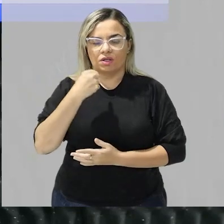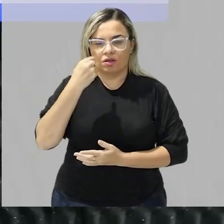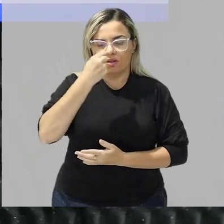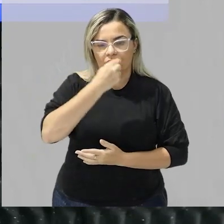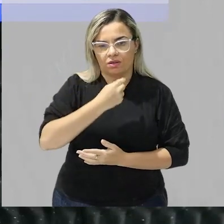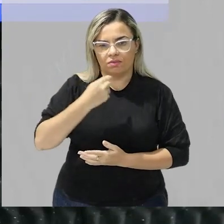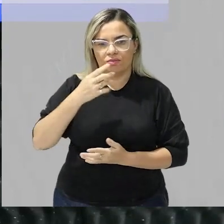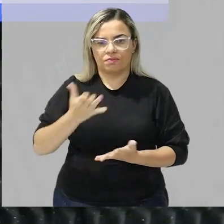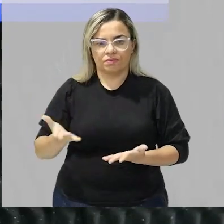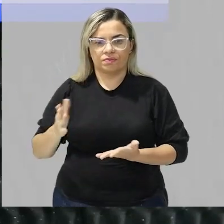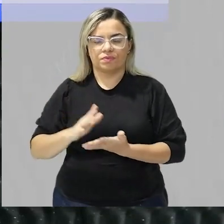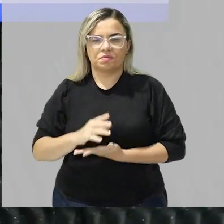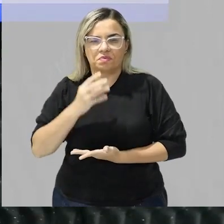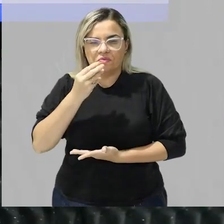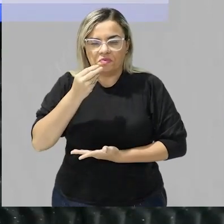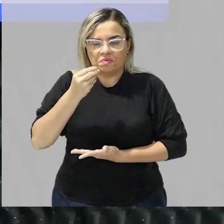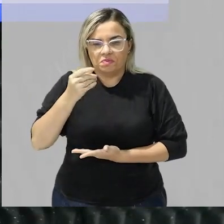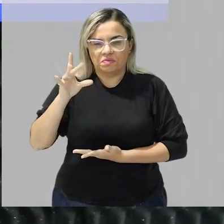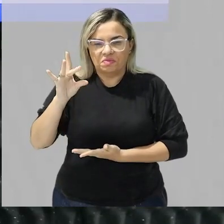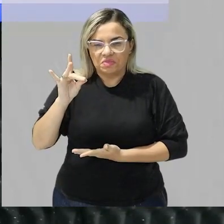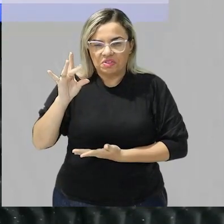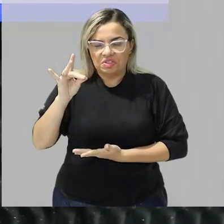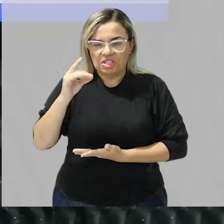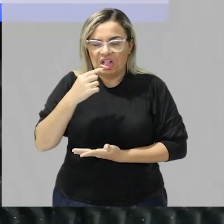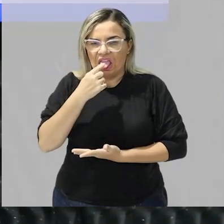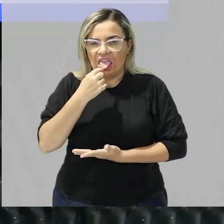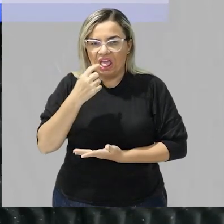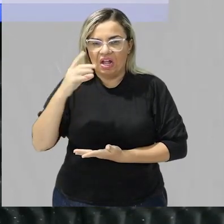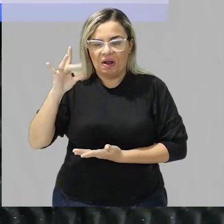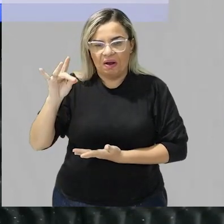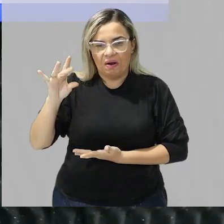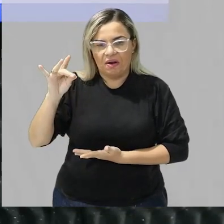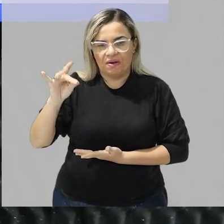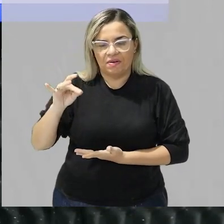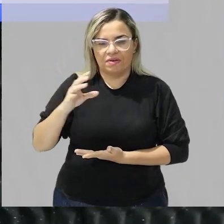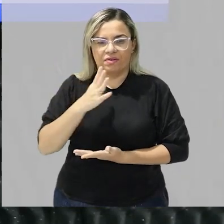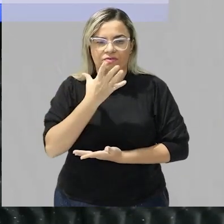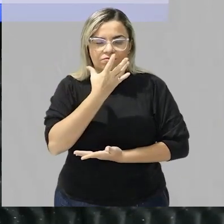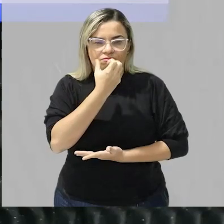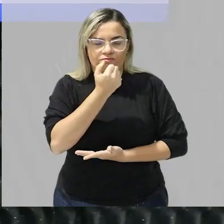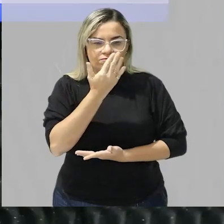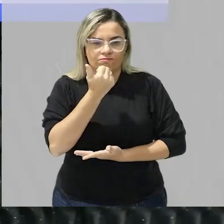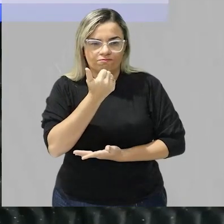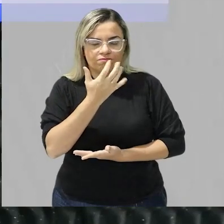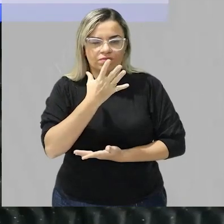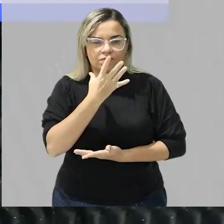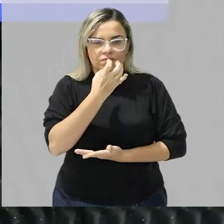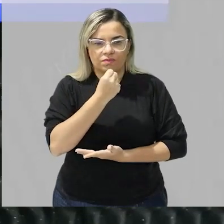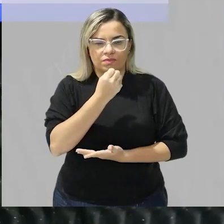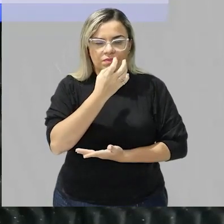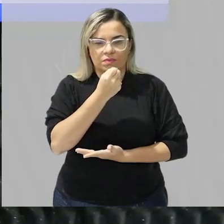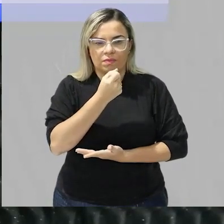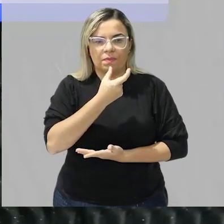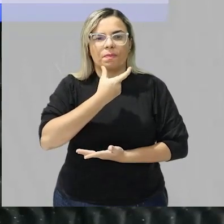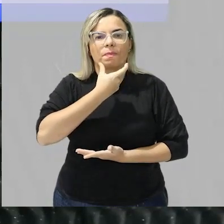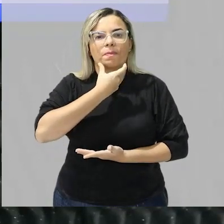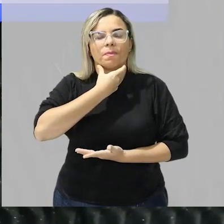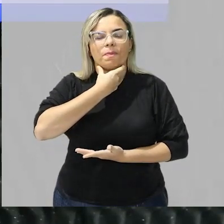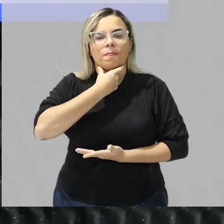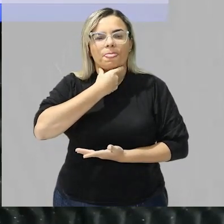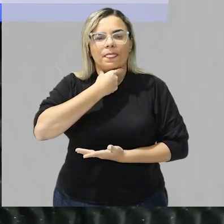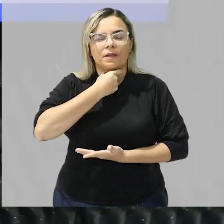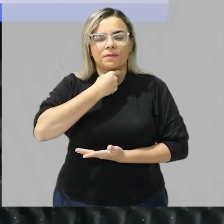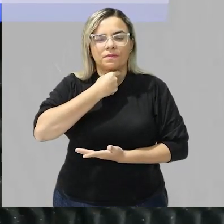então esse alimento uma vez é ingerido aqui na boca ele vai ser agora é engolido tá